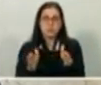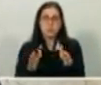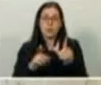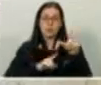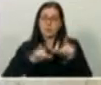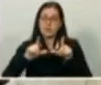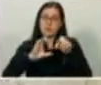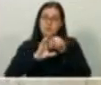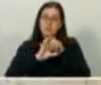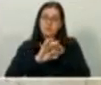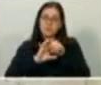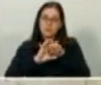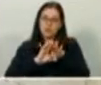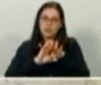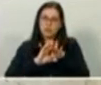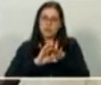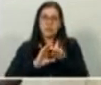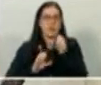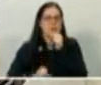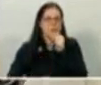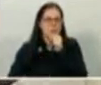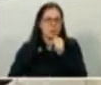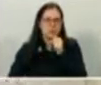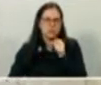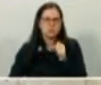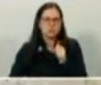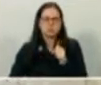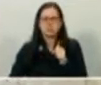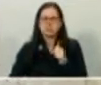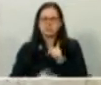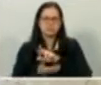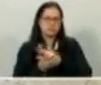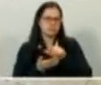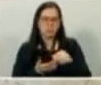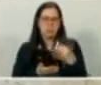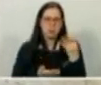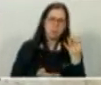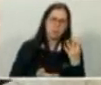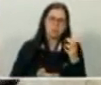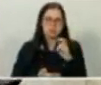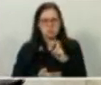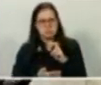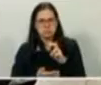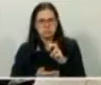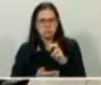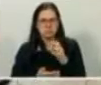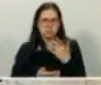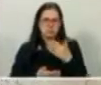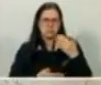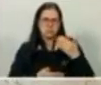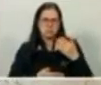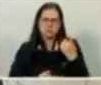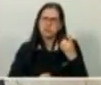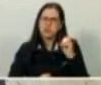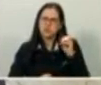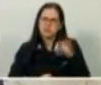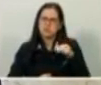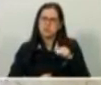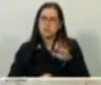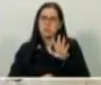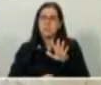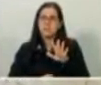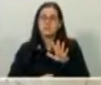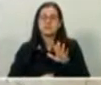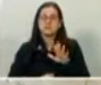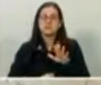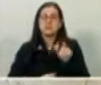fez quatro ou cinco matérias sobre a lei, matérias grandes, algumas matérias de dez minutos, só que não puseram o nome